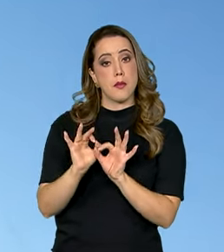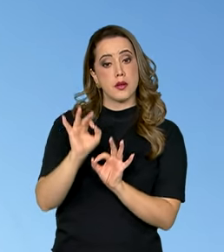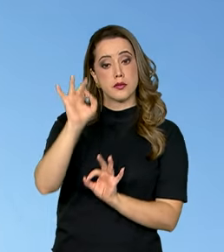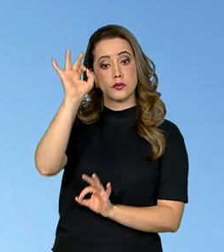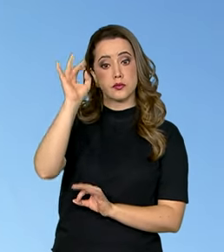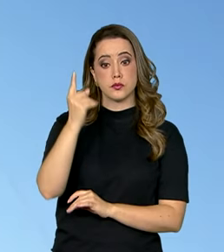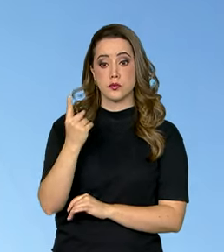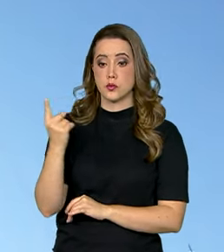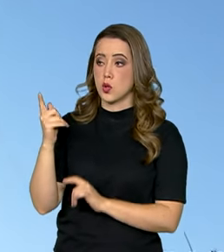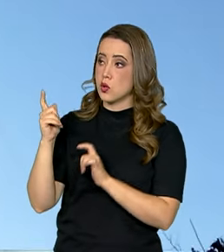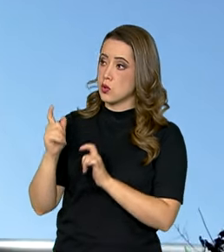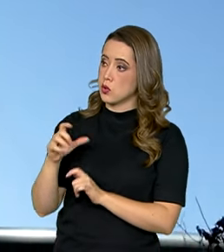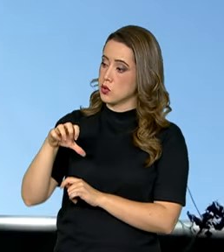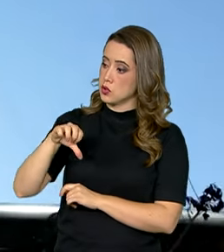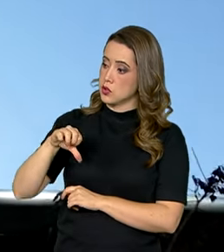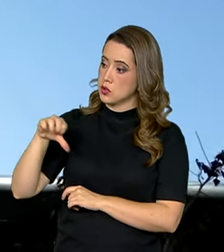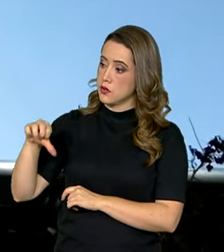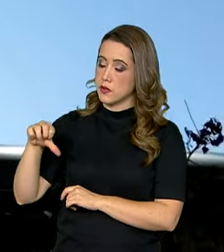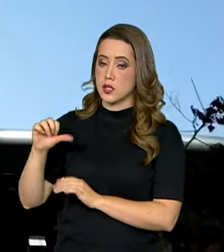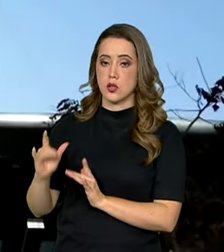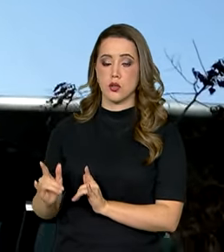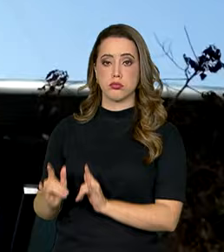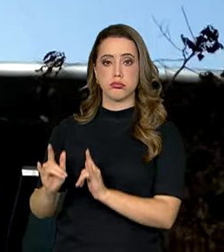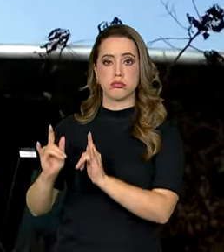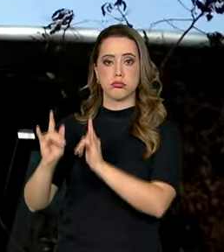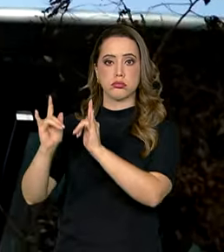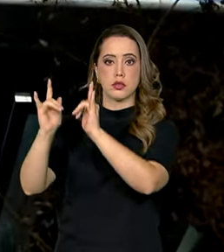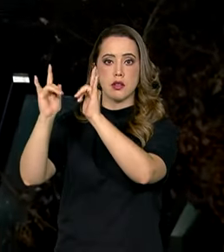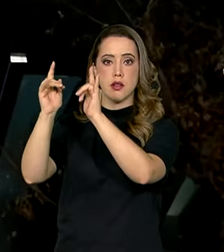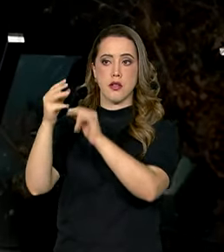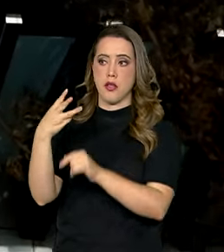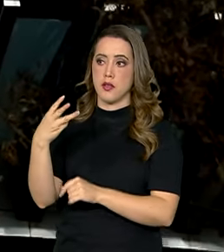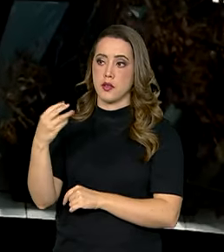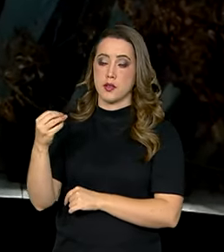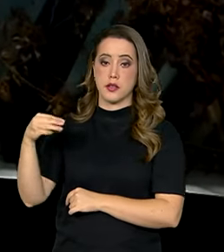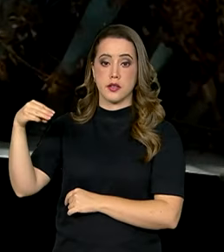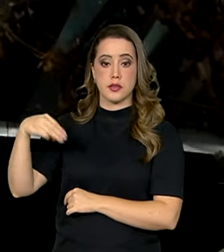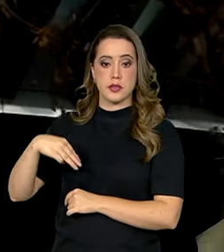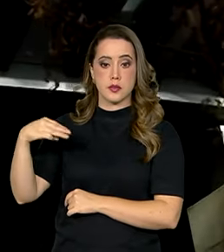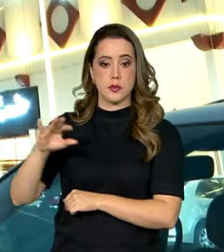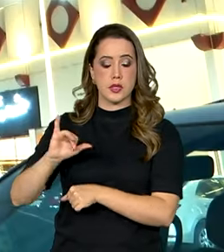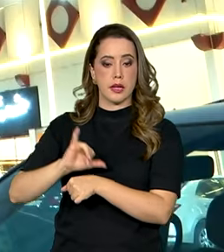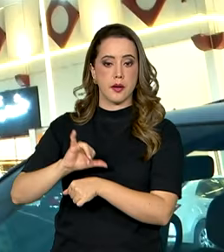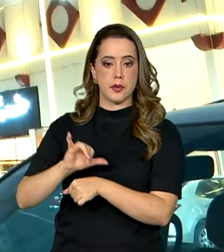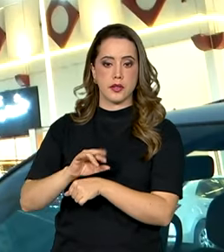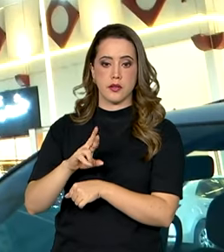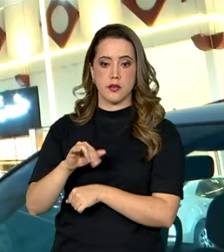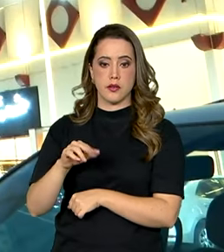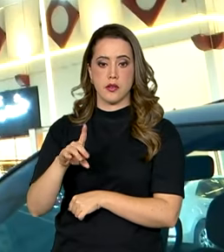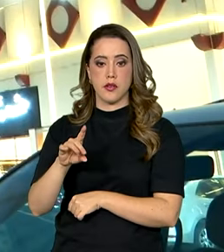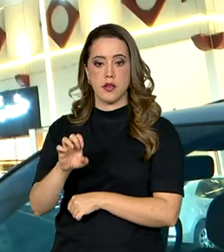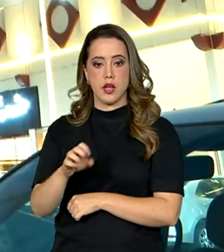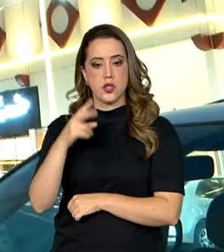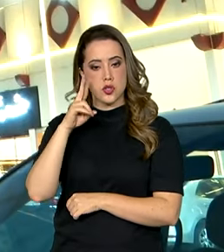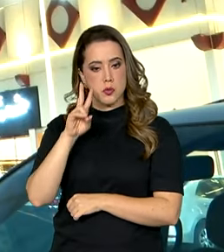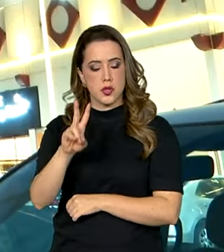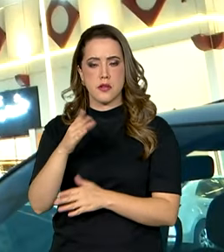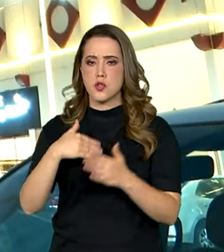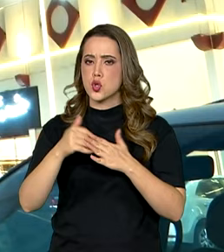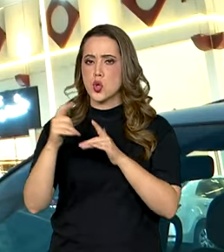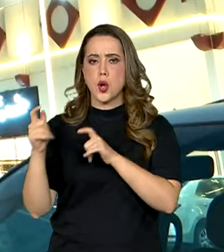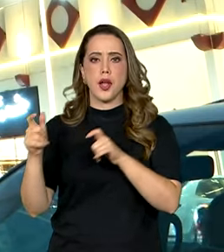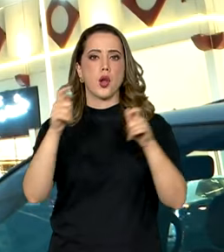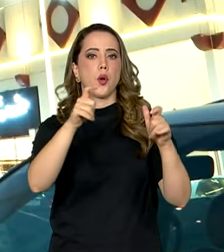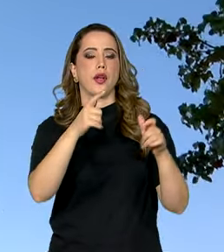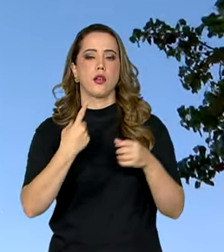o Kingdom Center, de 99 andares e 300 metros, fica na capital, Riad, e pode ser visto de quase qualquer